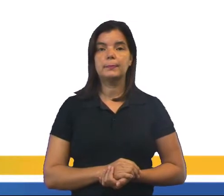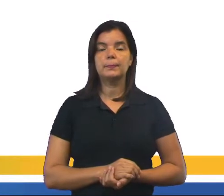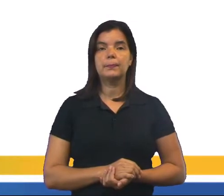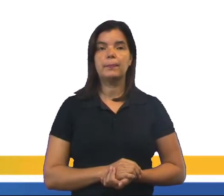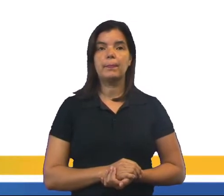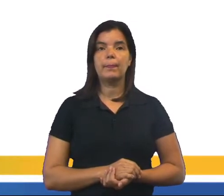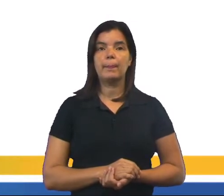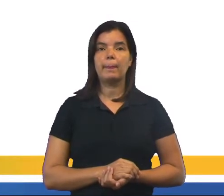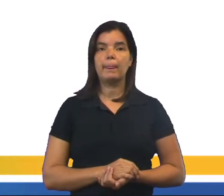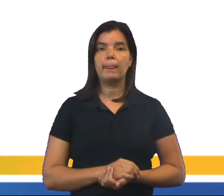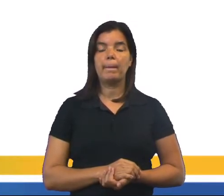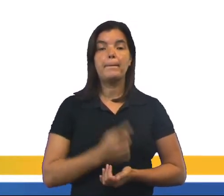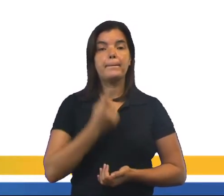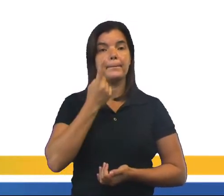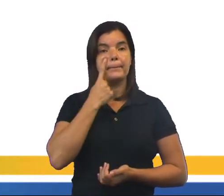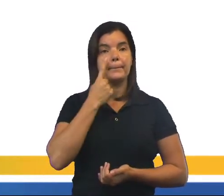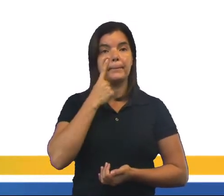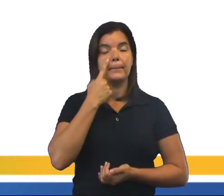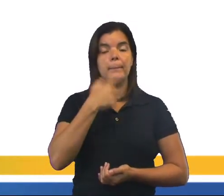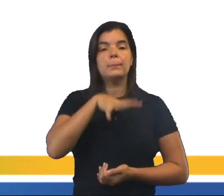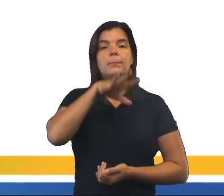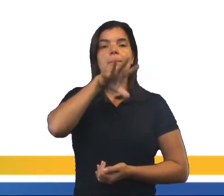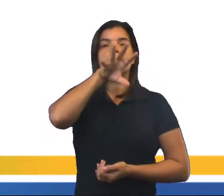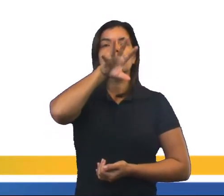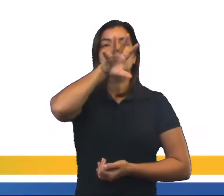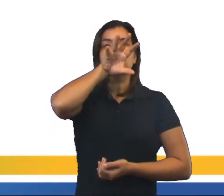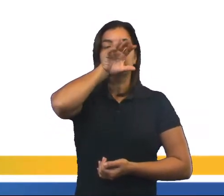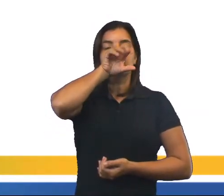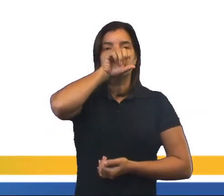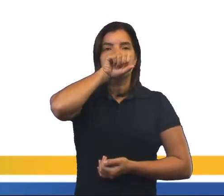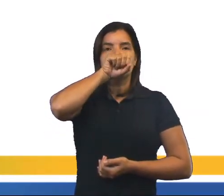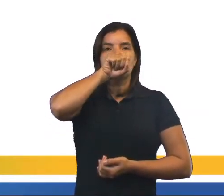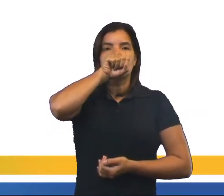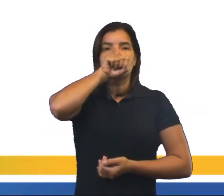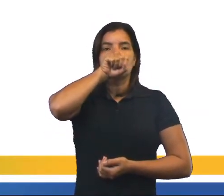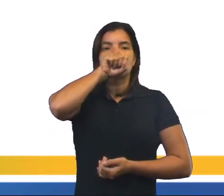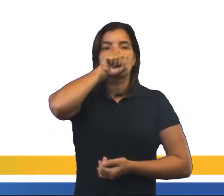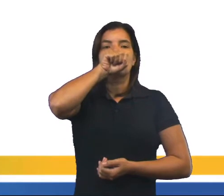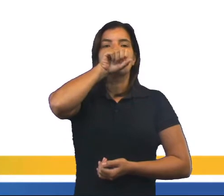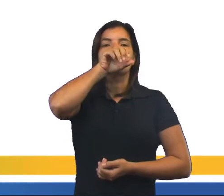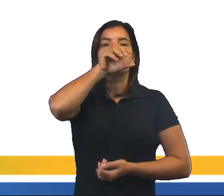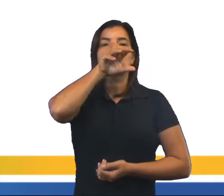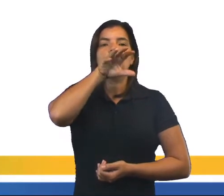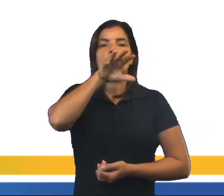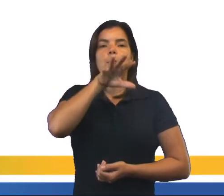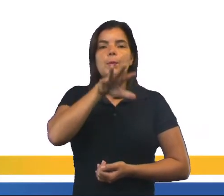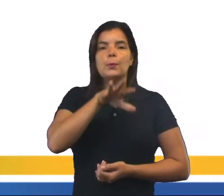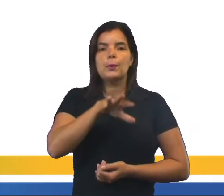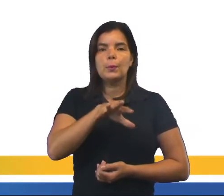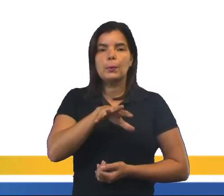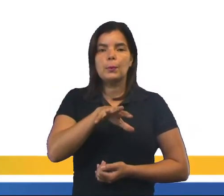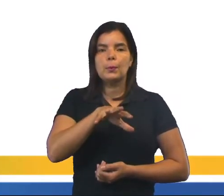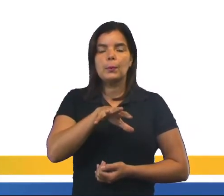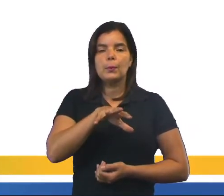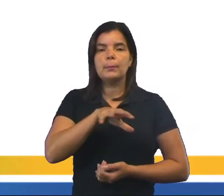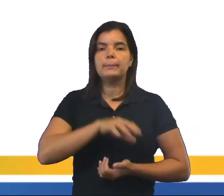Continuando. Olha só. Inspiração, o ar entrando. E a expiração, o ar saindo.